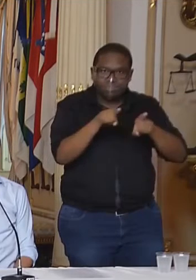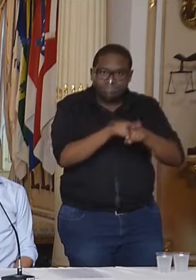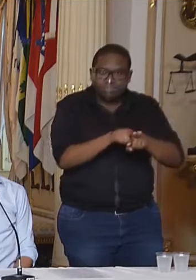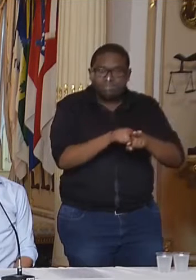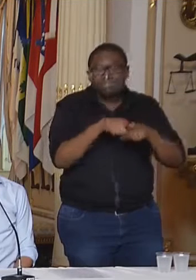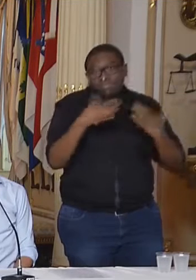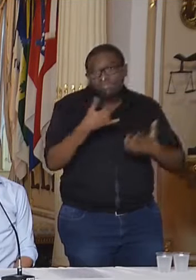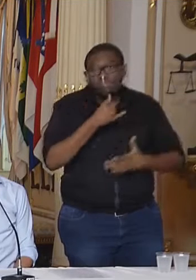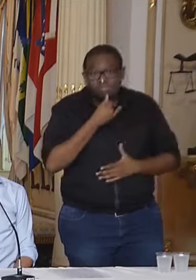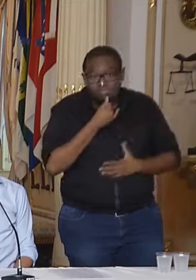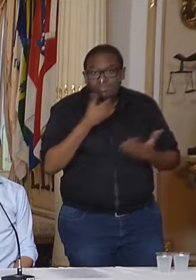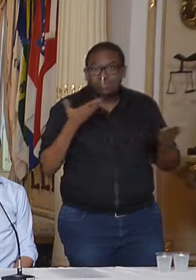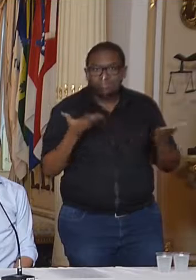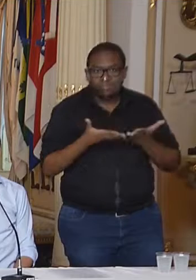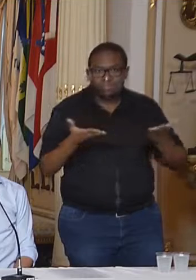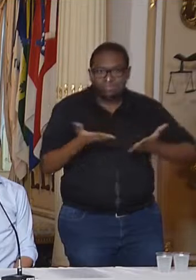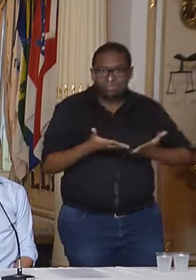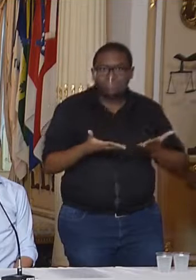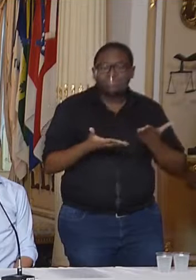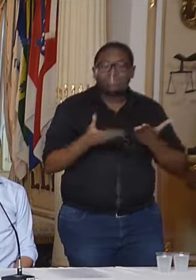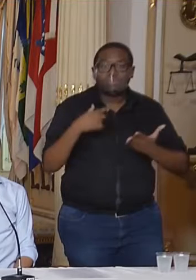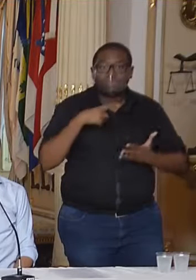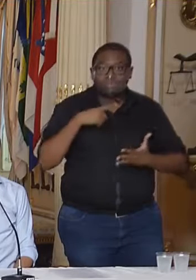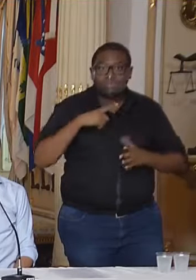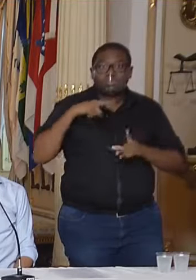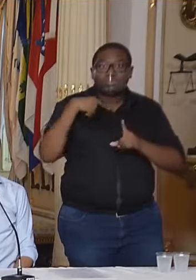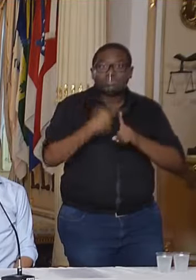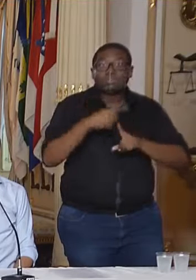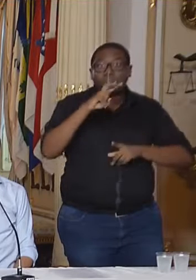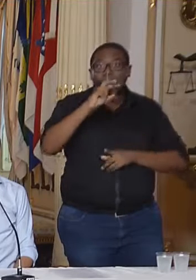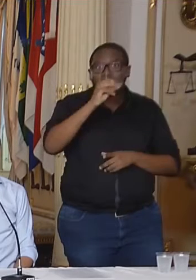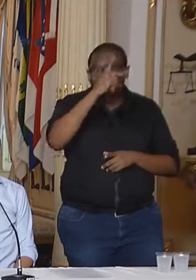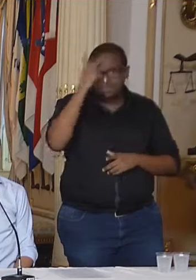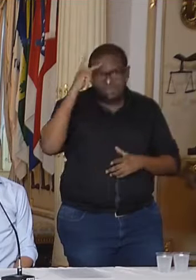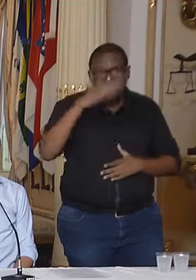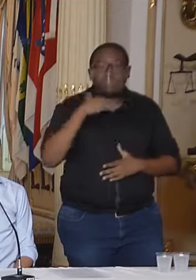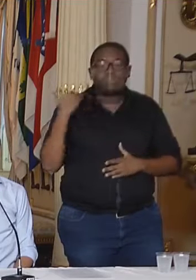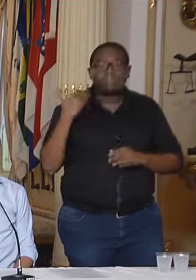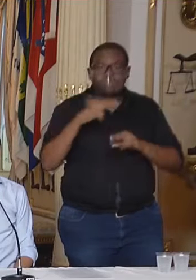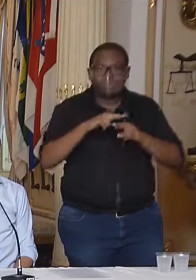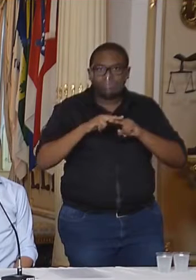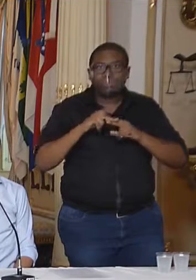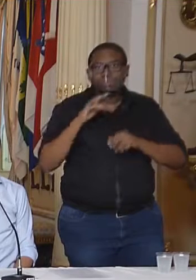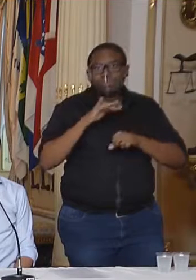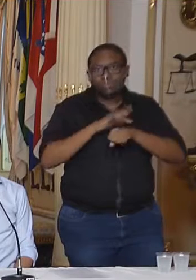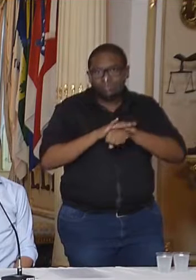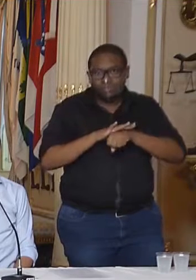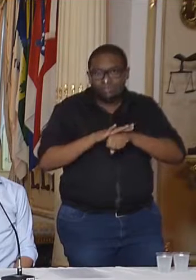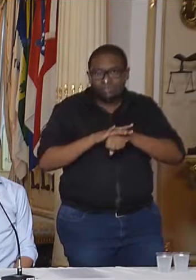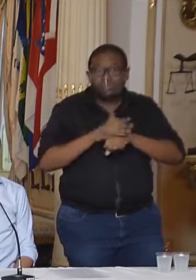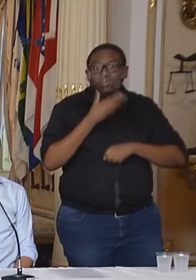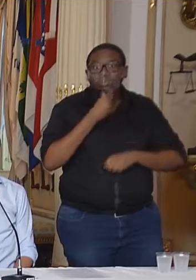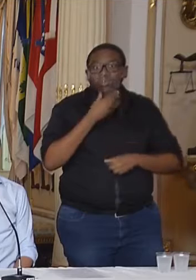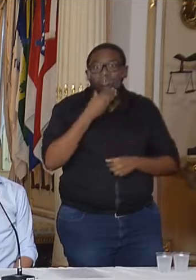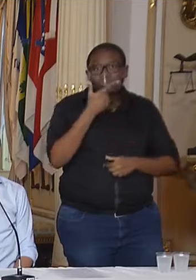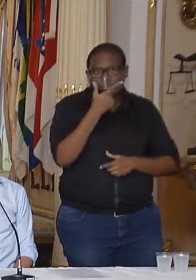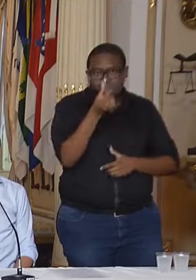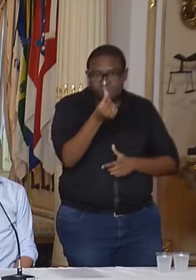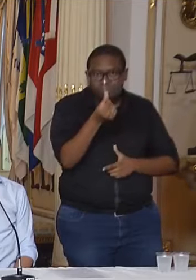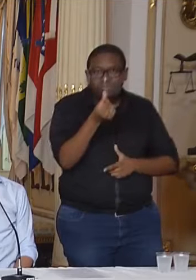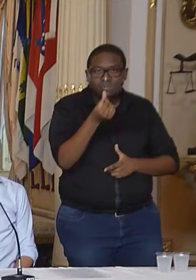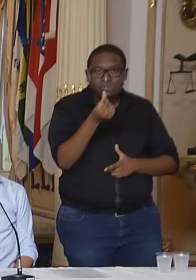infelizmente, confirmamos hoje mais 50 óbitos pela doença, sendo 26 do sexo masculino e 24